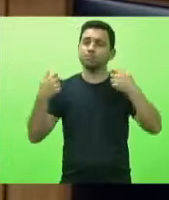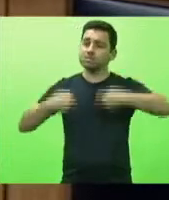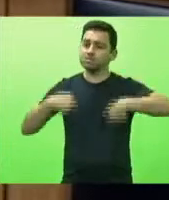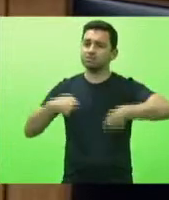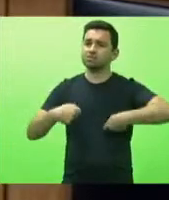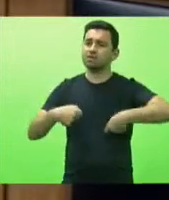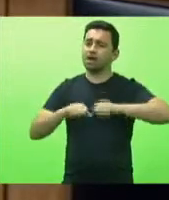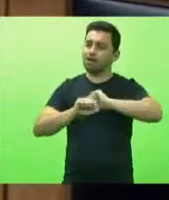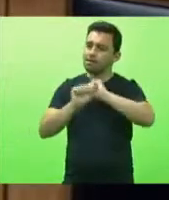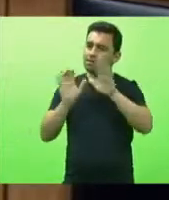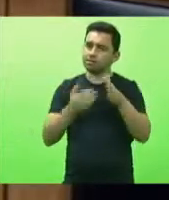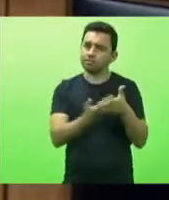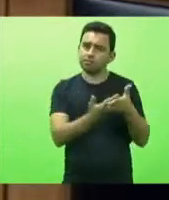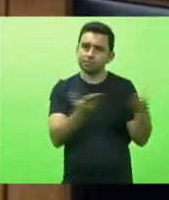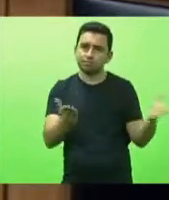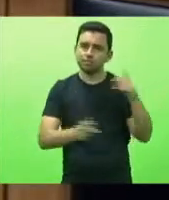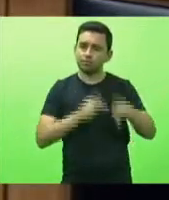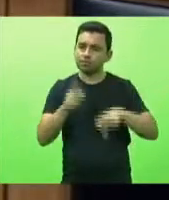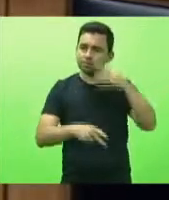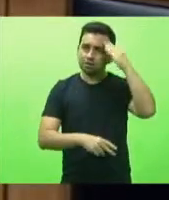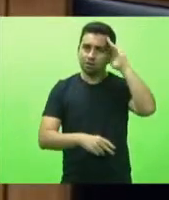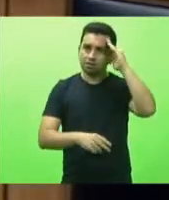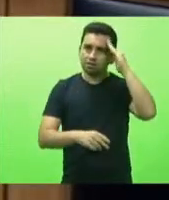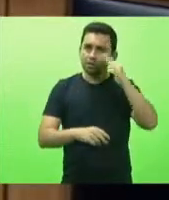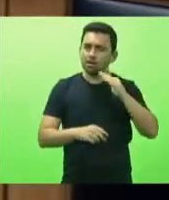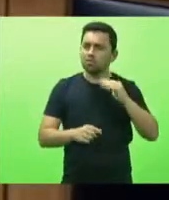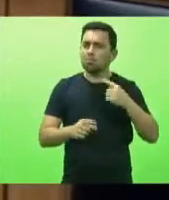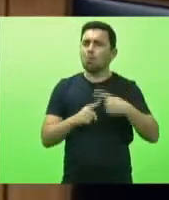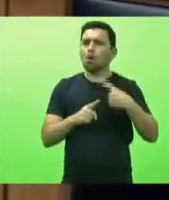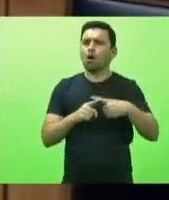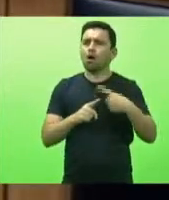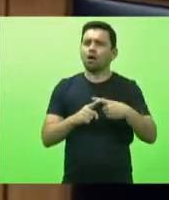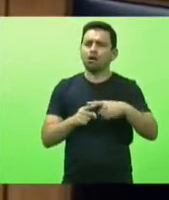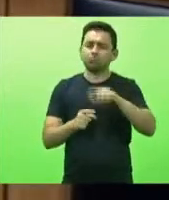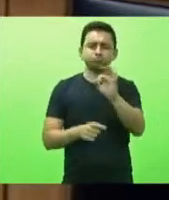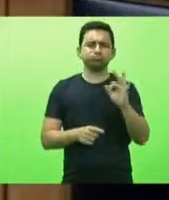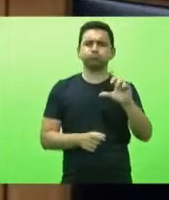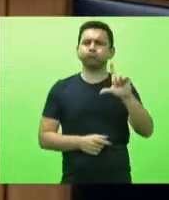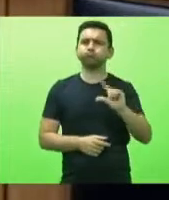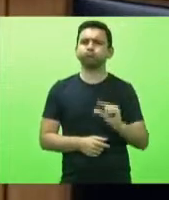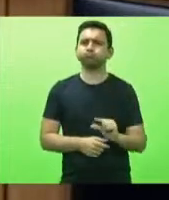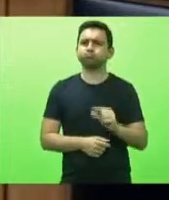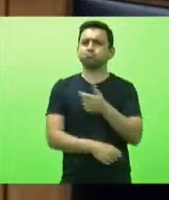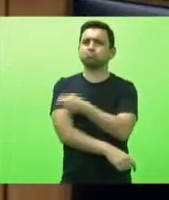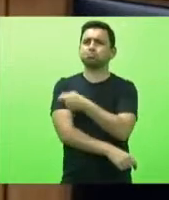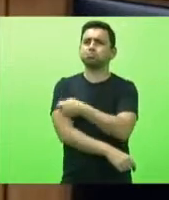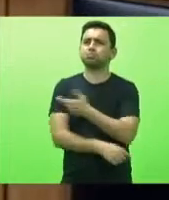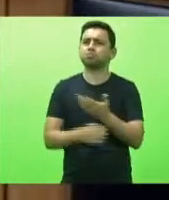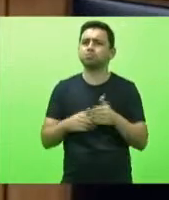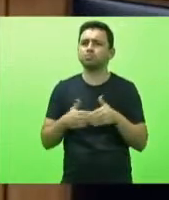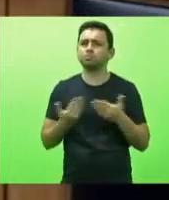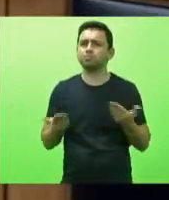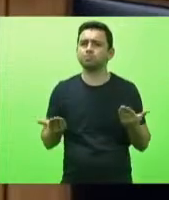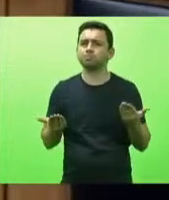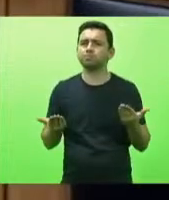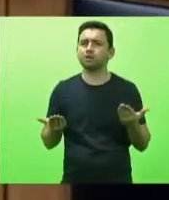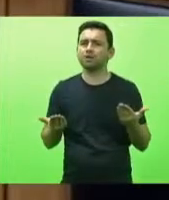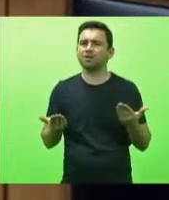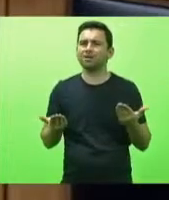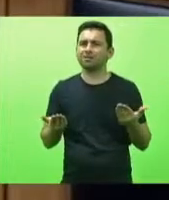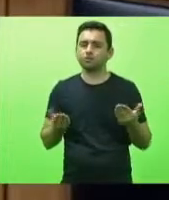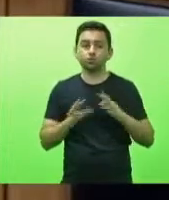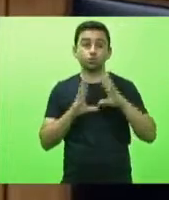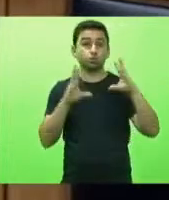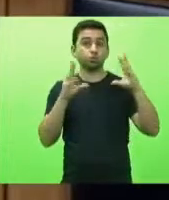para a população esses critérios e o porquê desse percentual tão baixo de vacinação percentual brasileiro é de 3